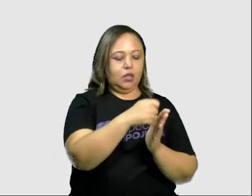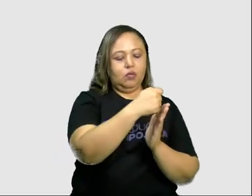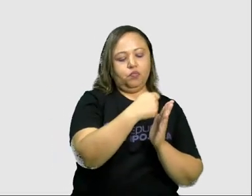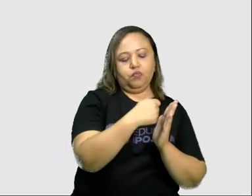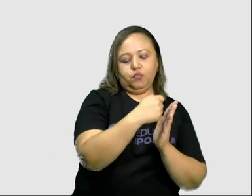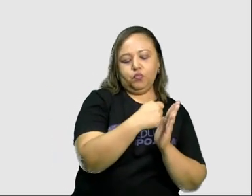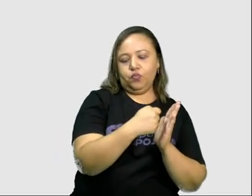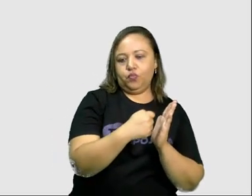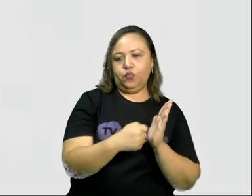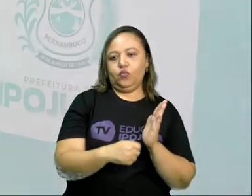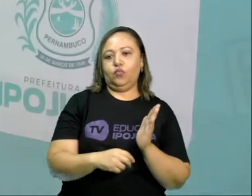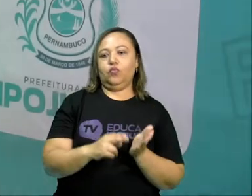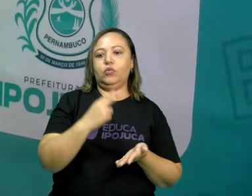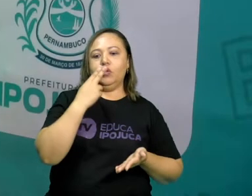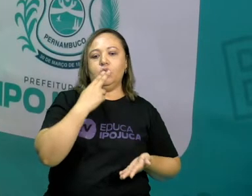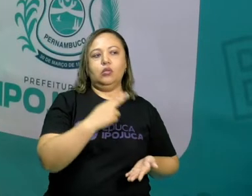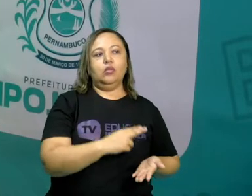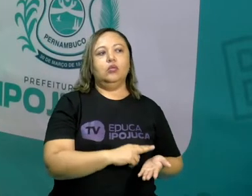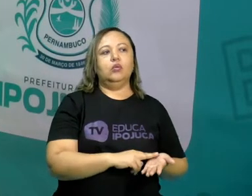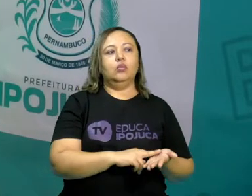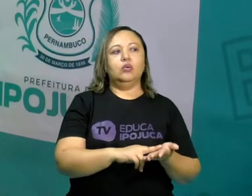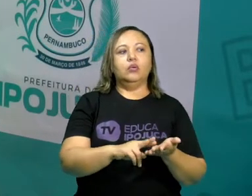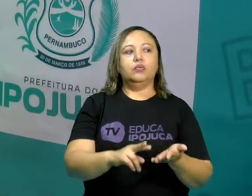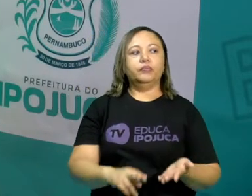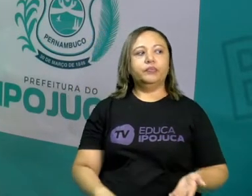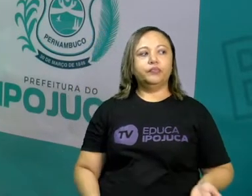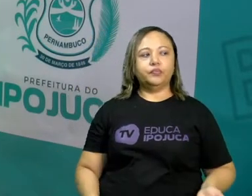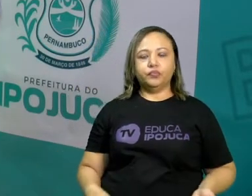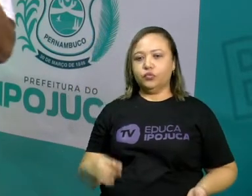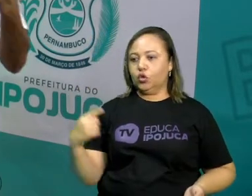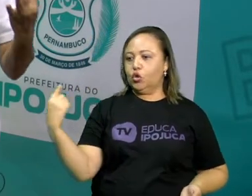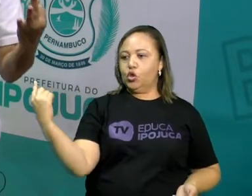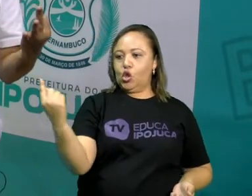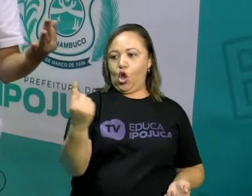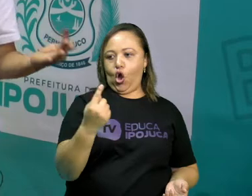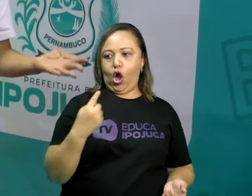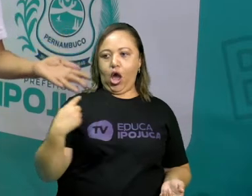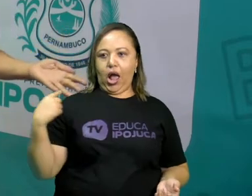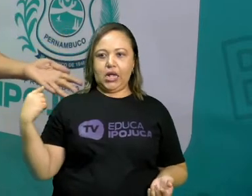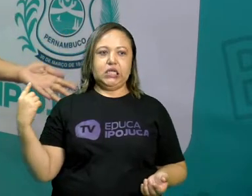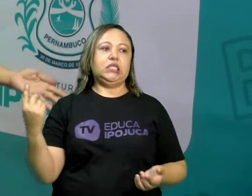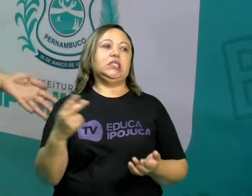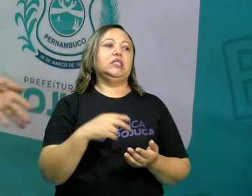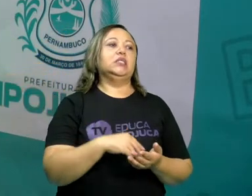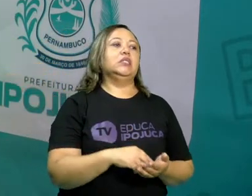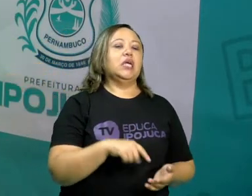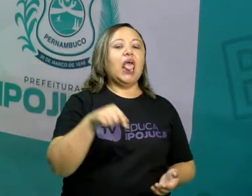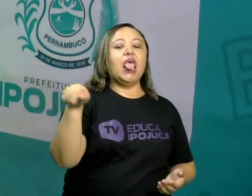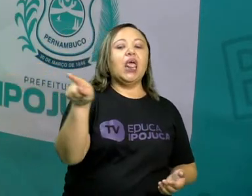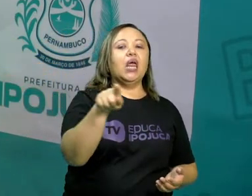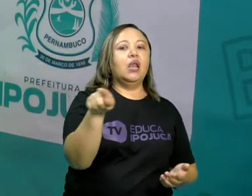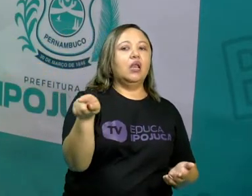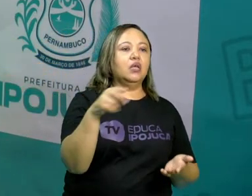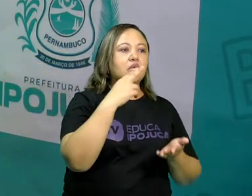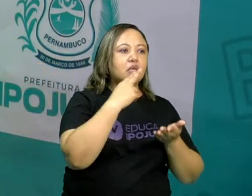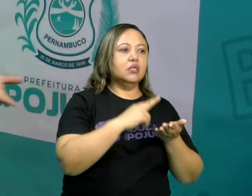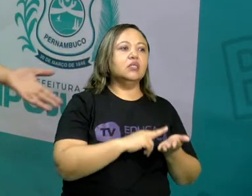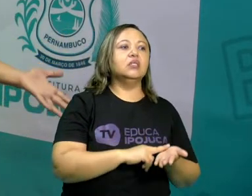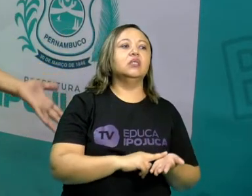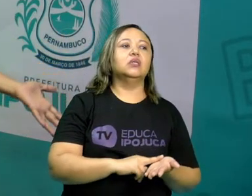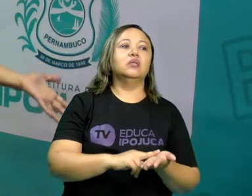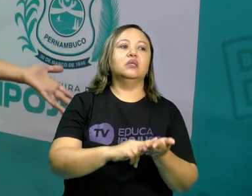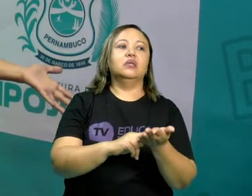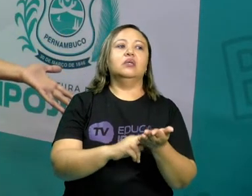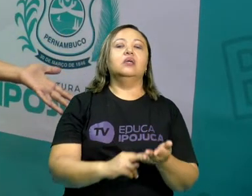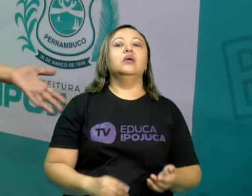escreve. Eu escrevo. Nós escrevemos. E eles escrevem. Ó, professora, eu e eu, a gente